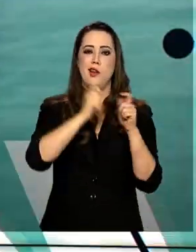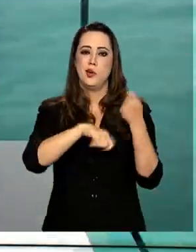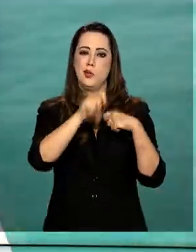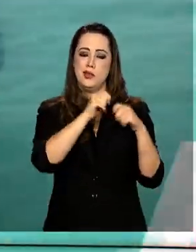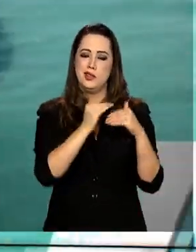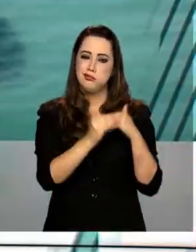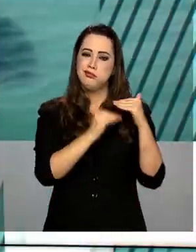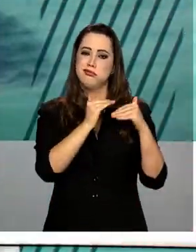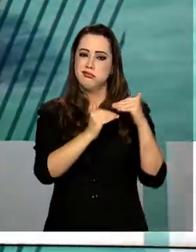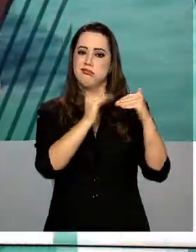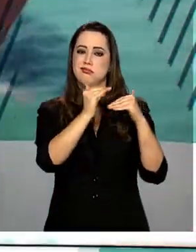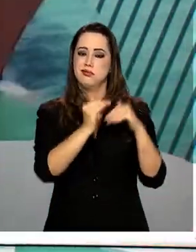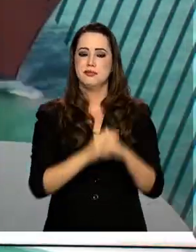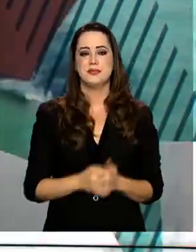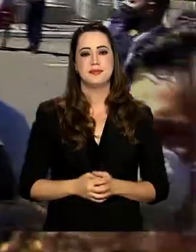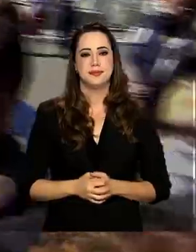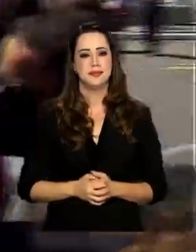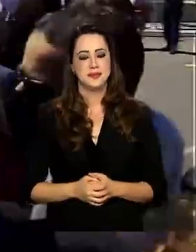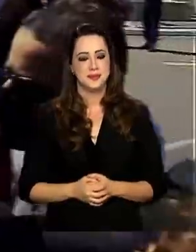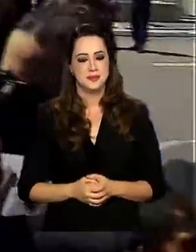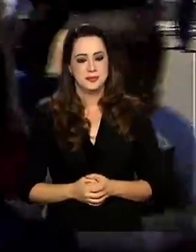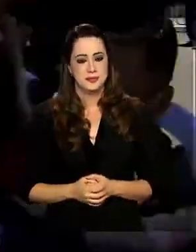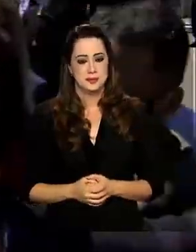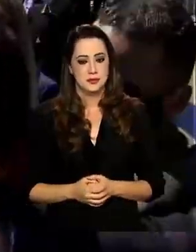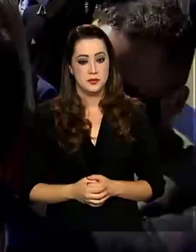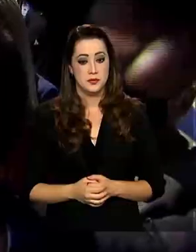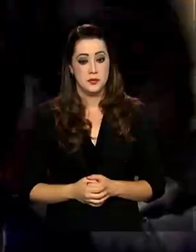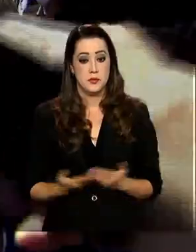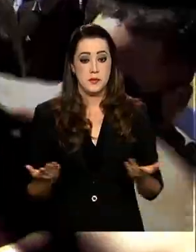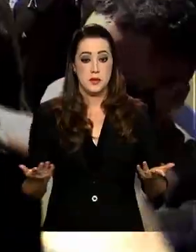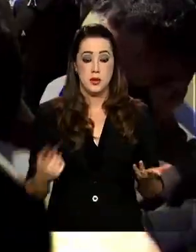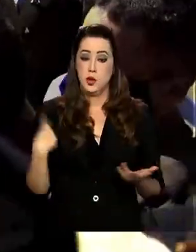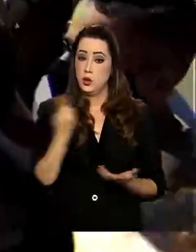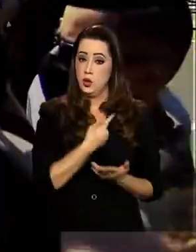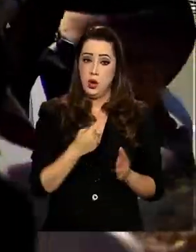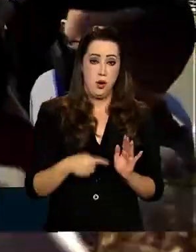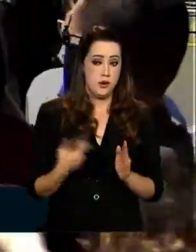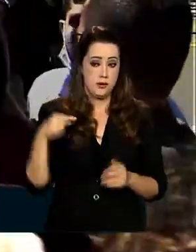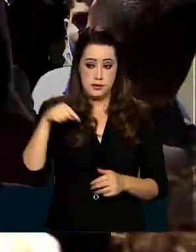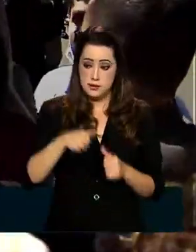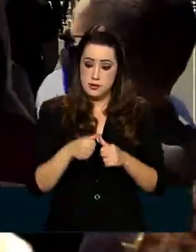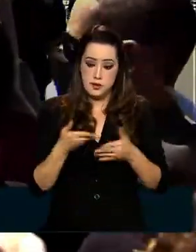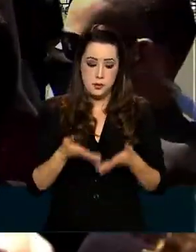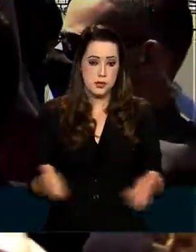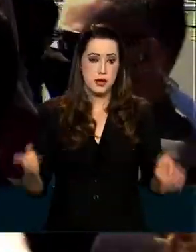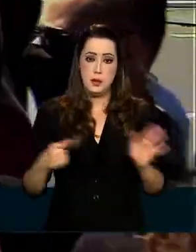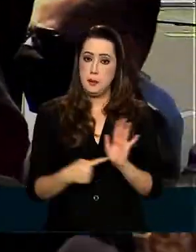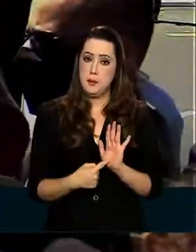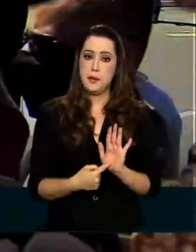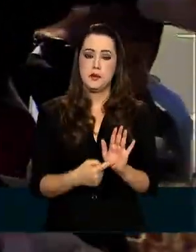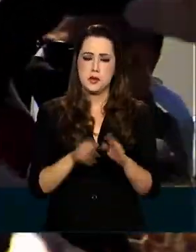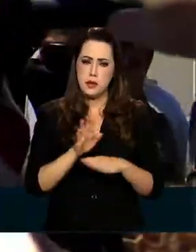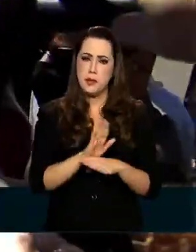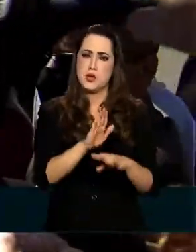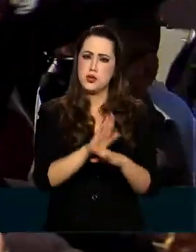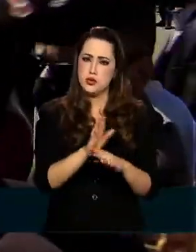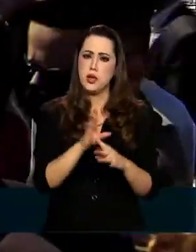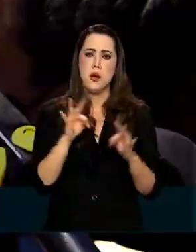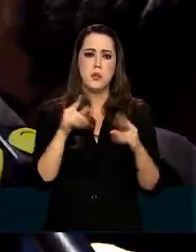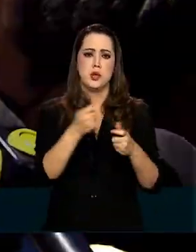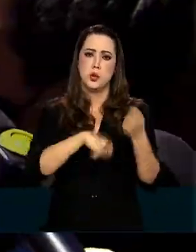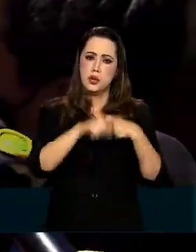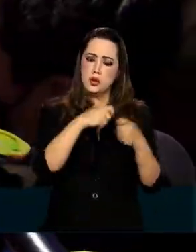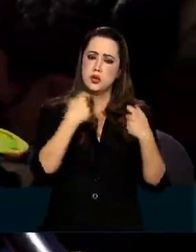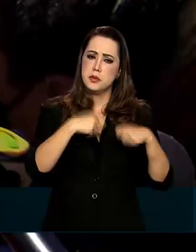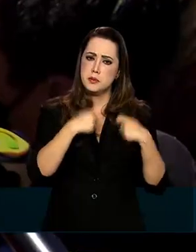econômicas no país. Essa retomada é um símbolo, estamos aqui para ajudar nisso aí. Toda economia tem que